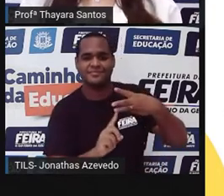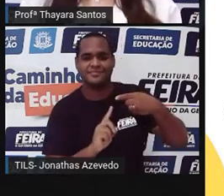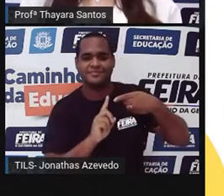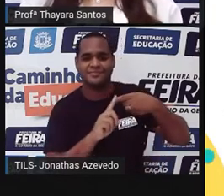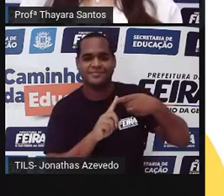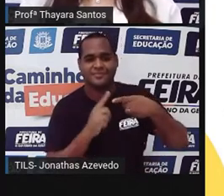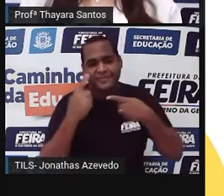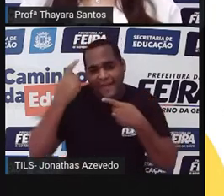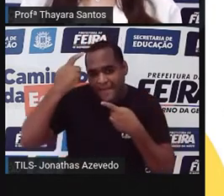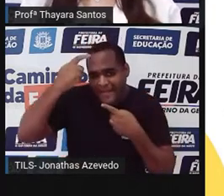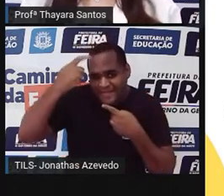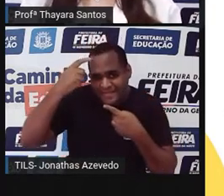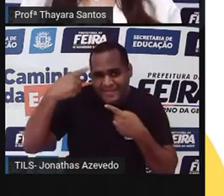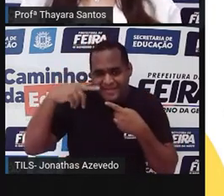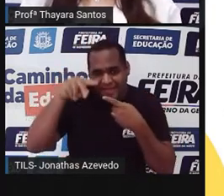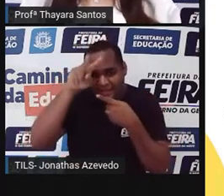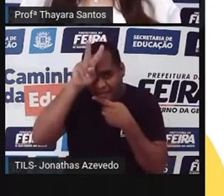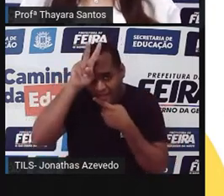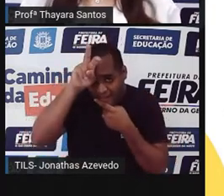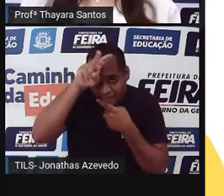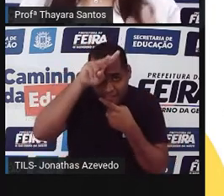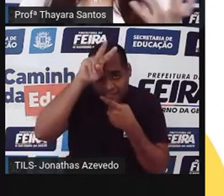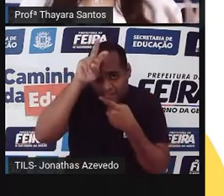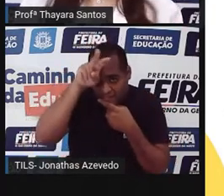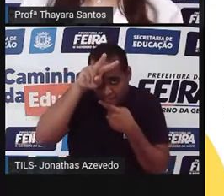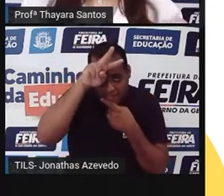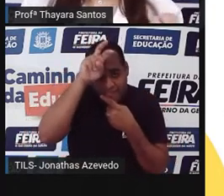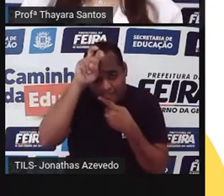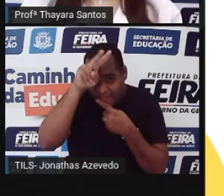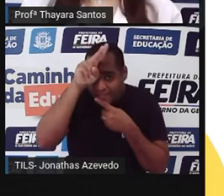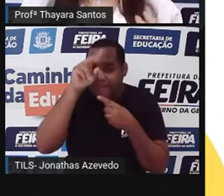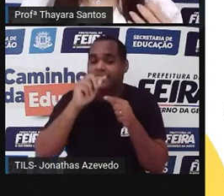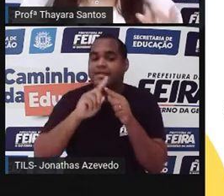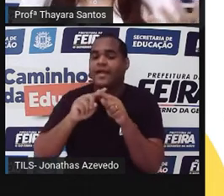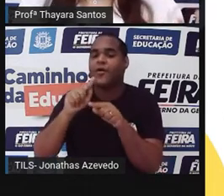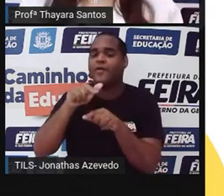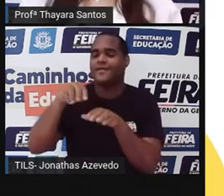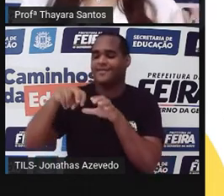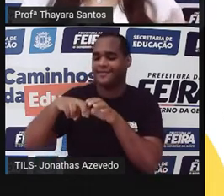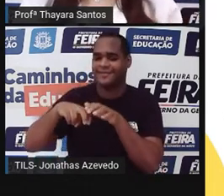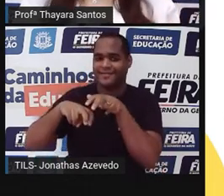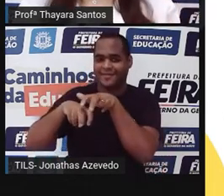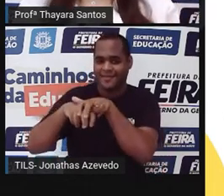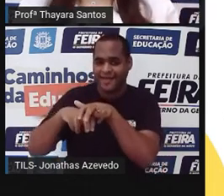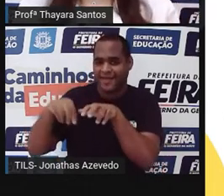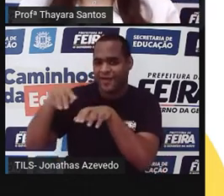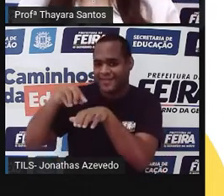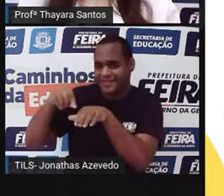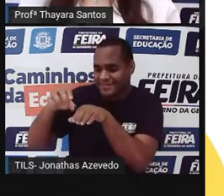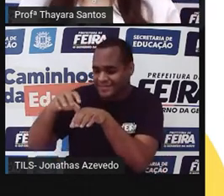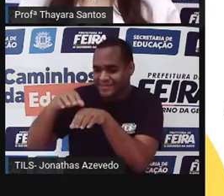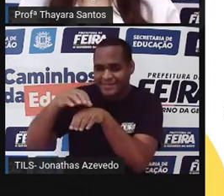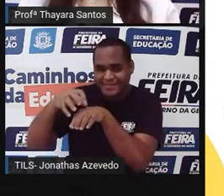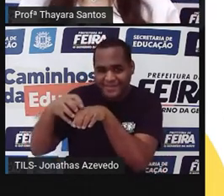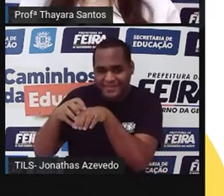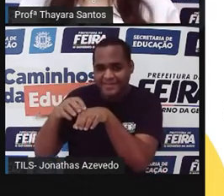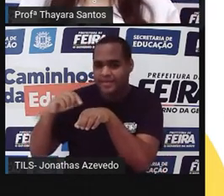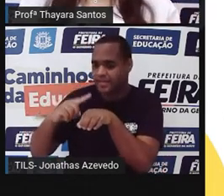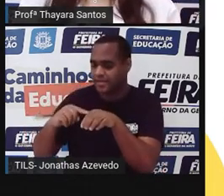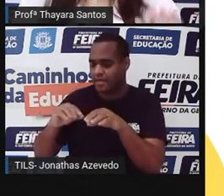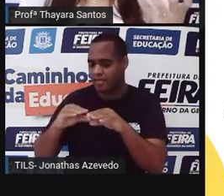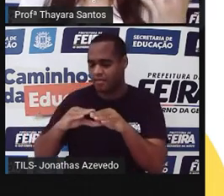Cabeça, a massa visceral, que pode estar protegida dentro de uma concha ou não. E um pé